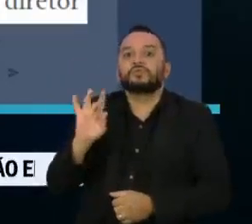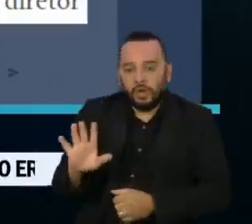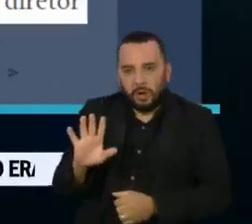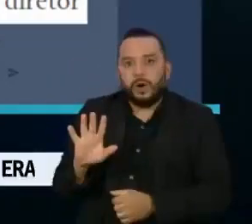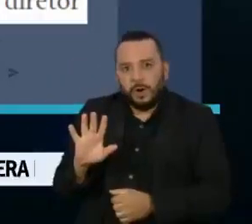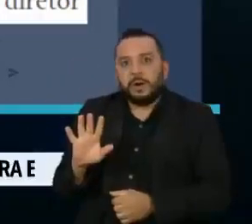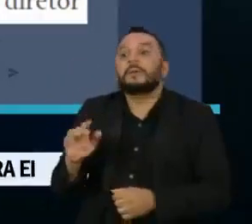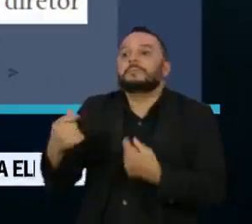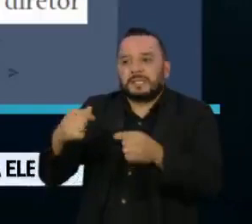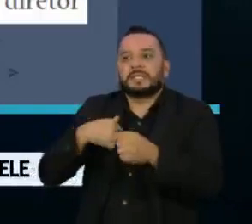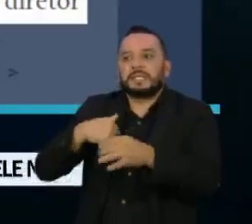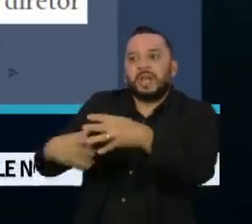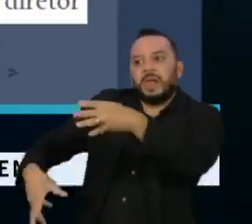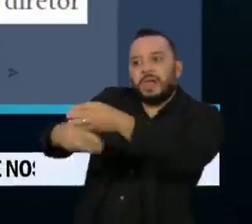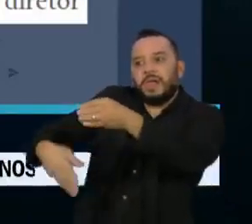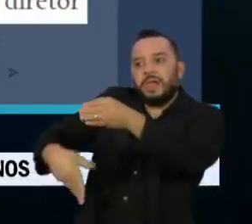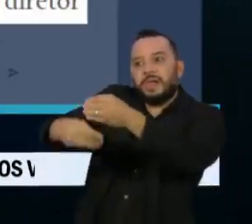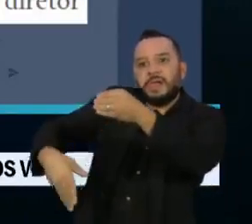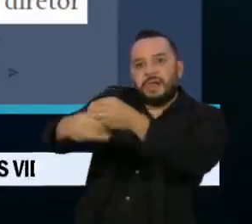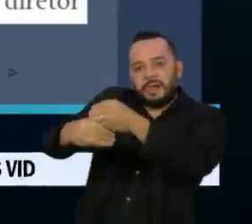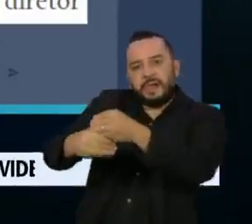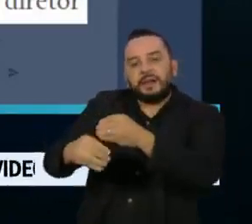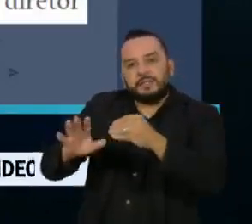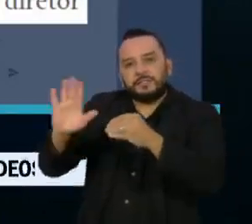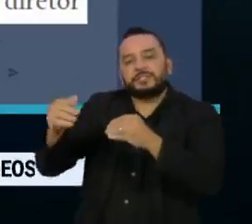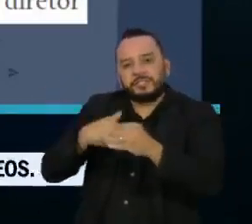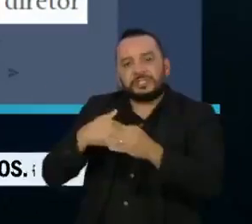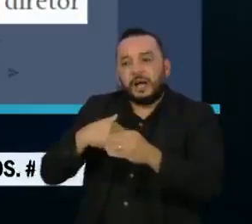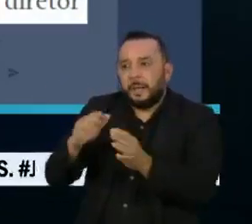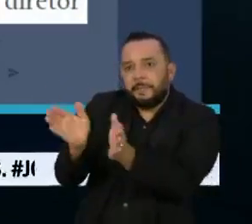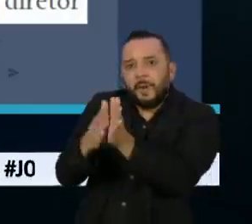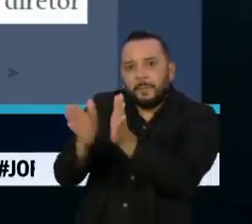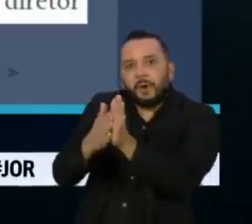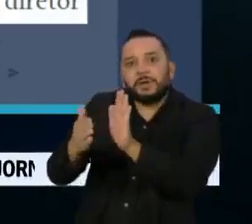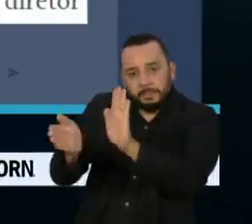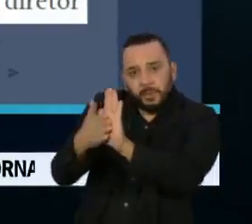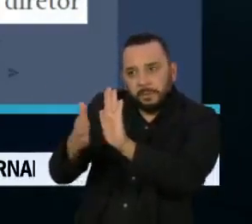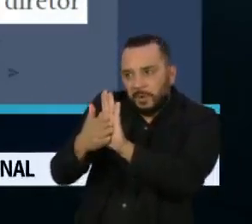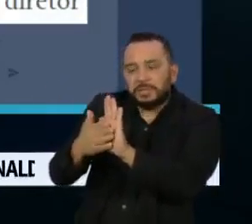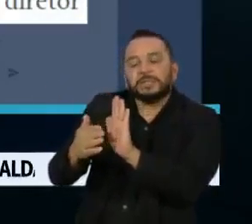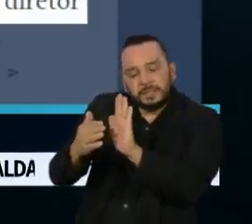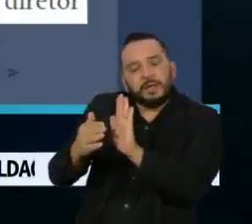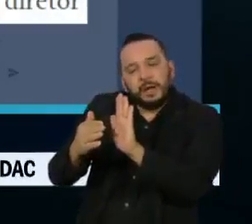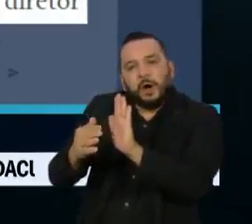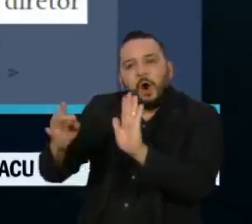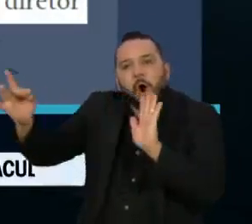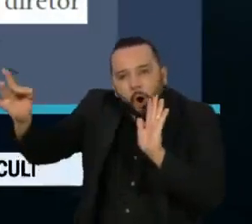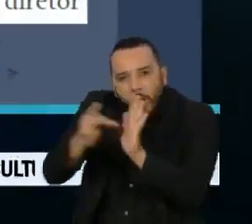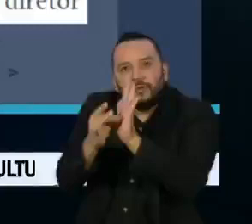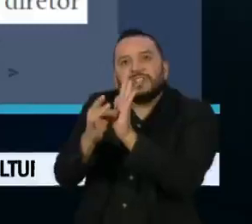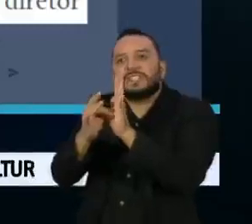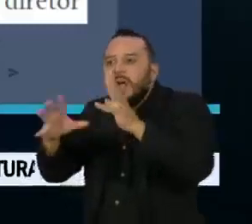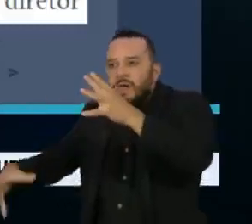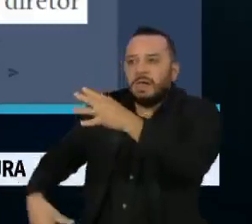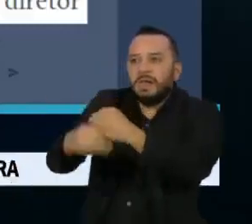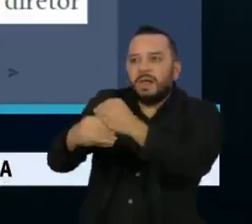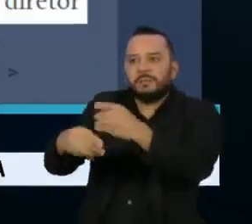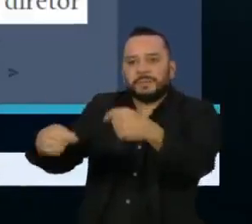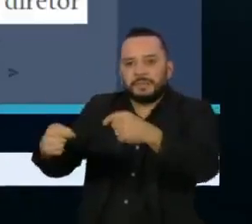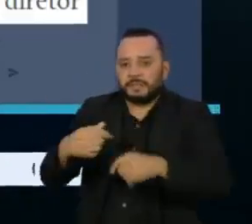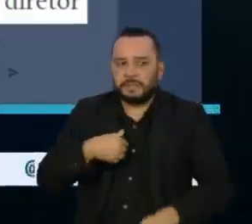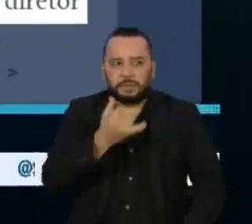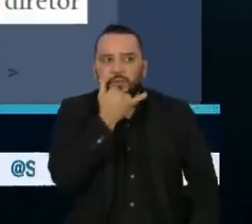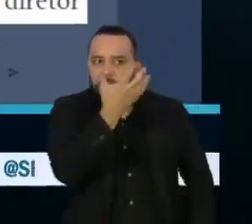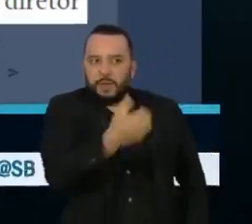majorar o valor da vacina, um valor diferente do que a proposta oficial. A Folha, o representante da Davat, disse que